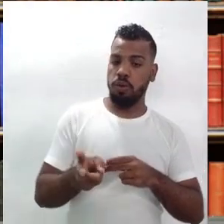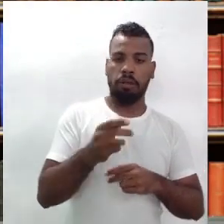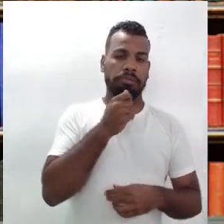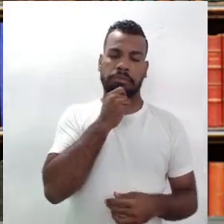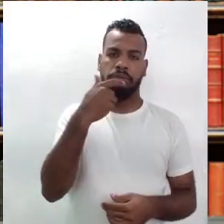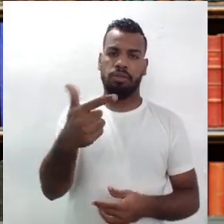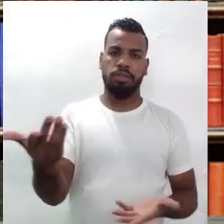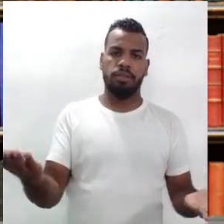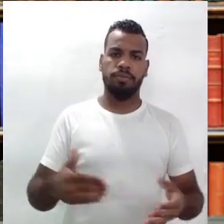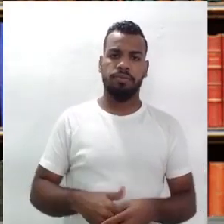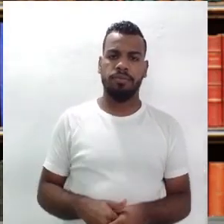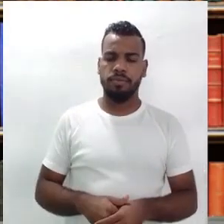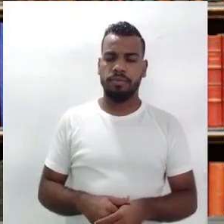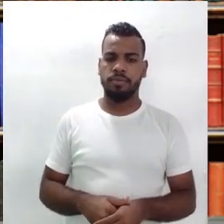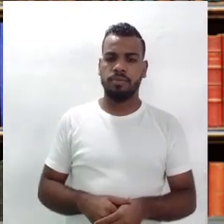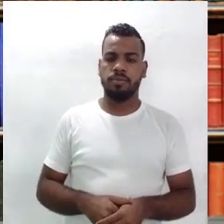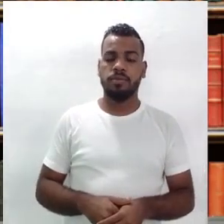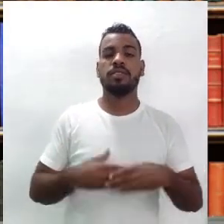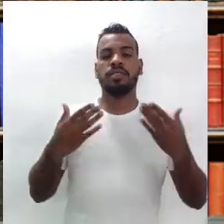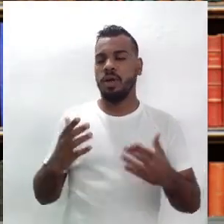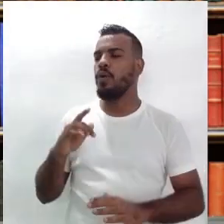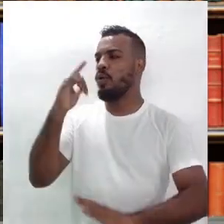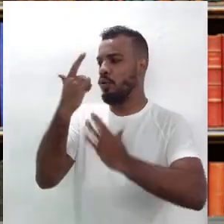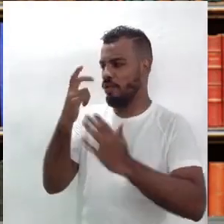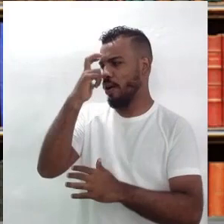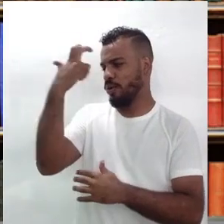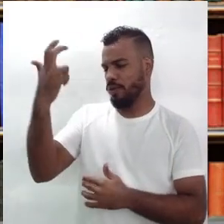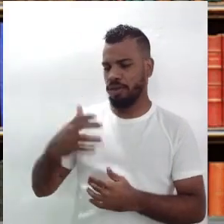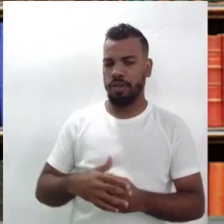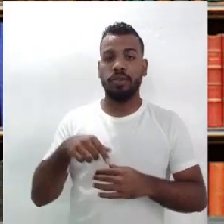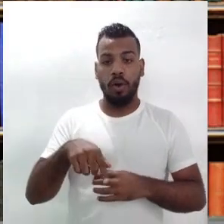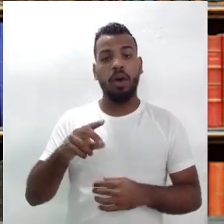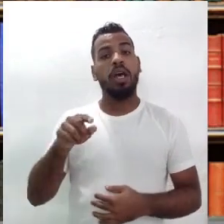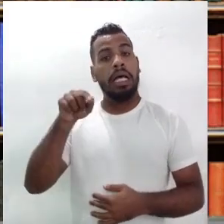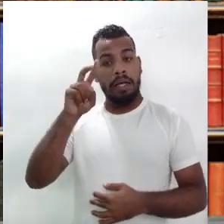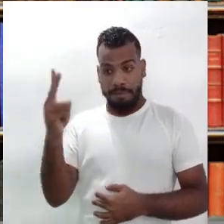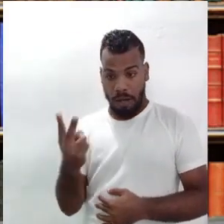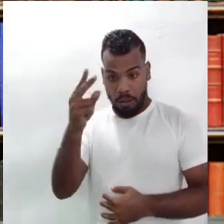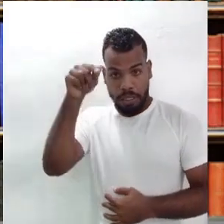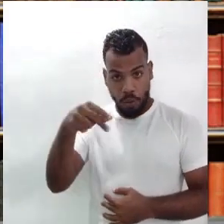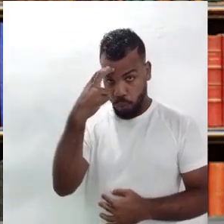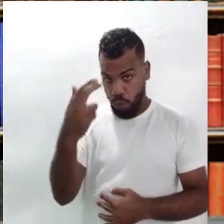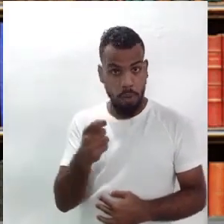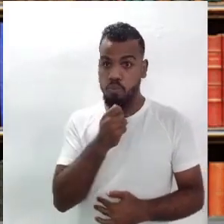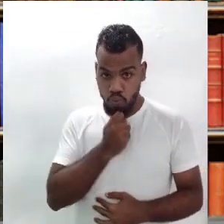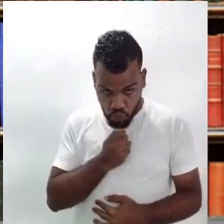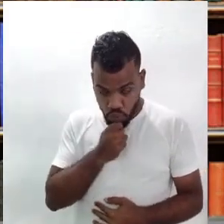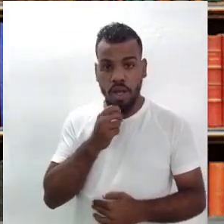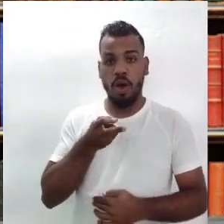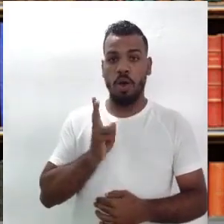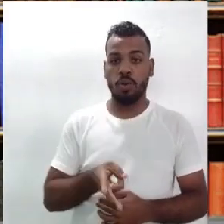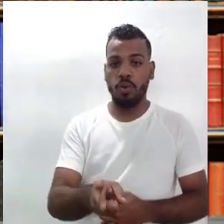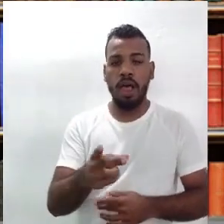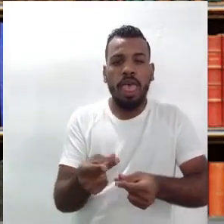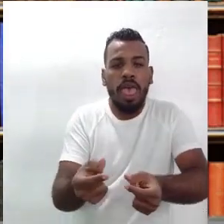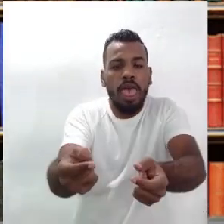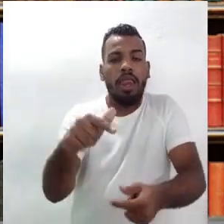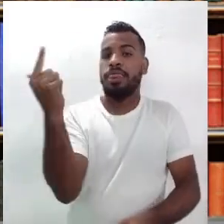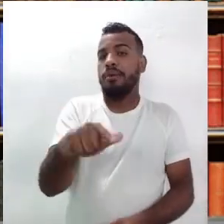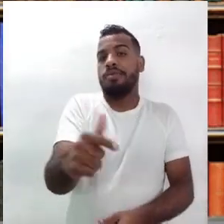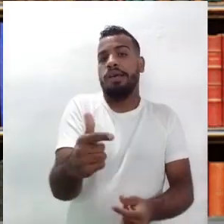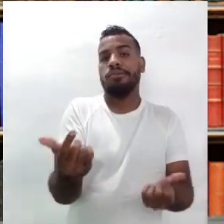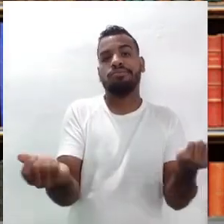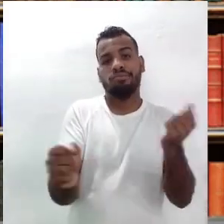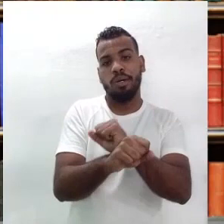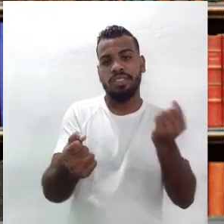realmente valorizar o que é nosso, lembrar que o nosso carnaval é muito cultural, né? Isso, só para lembrar o nosso carnaval. Carnaval é muito cultural. Então,